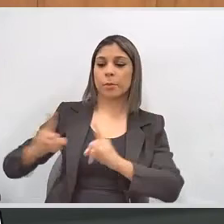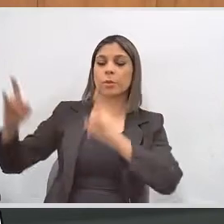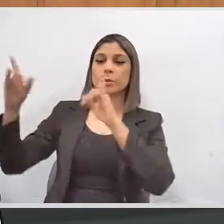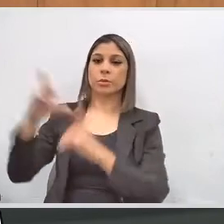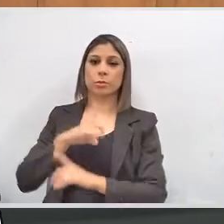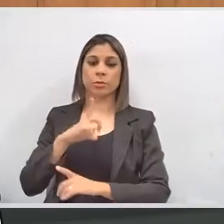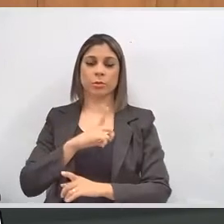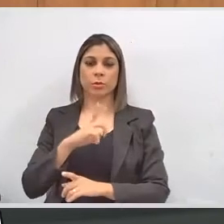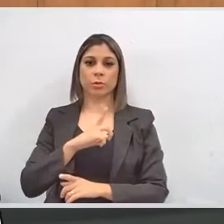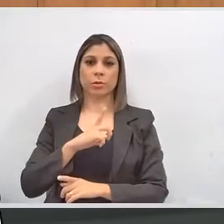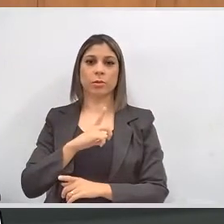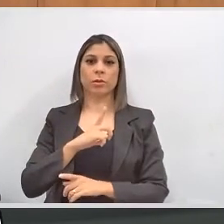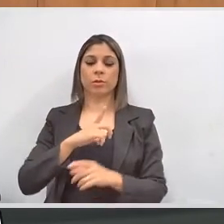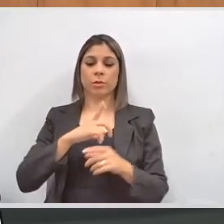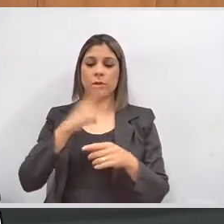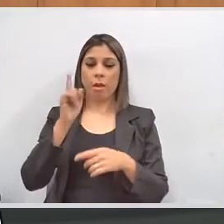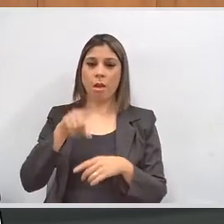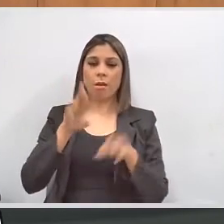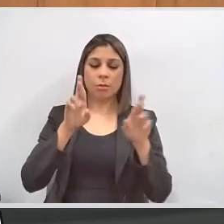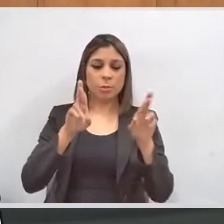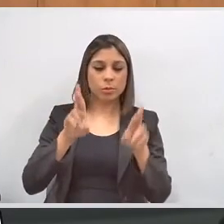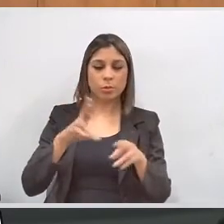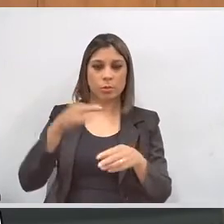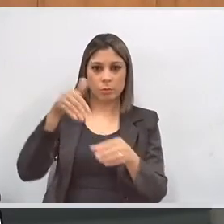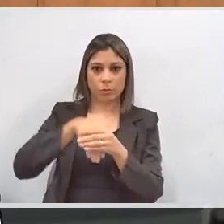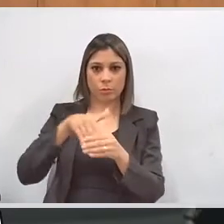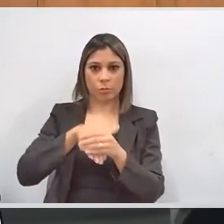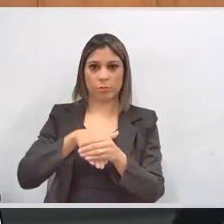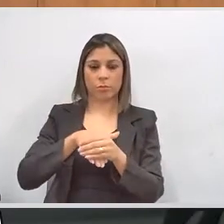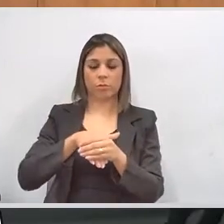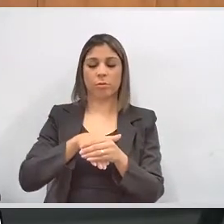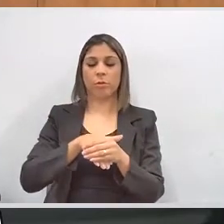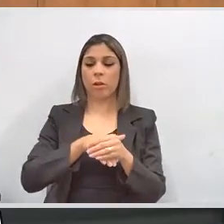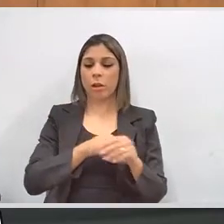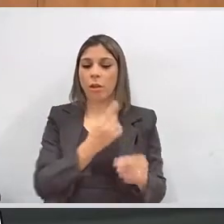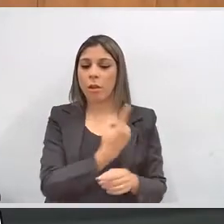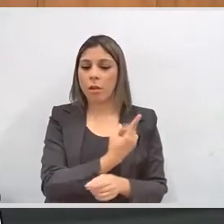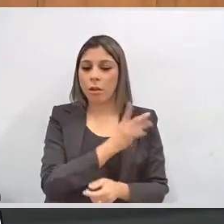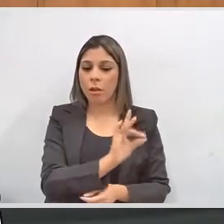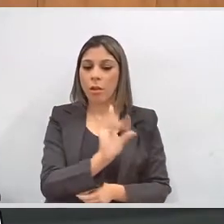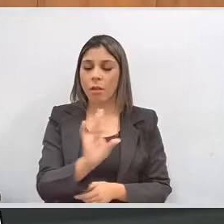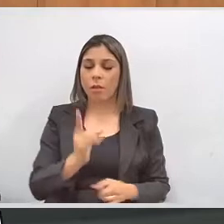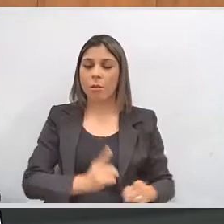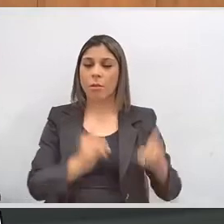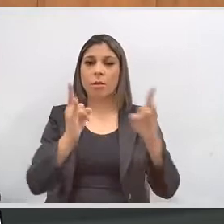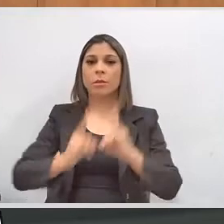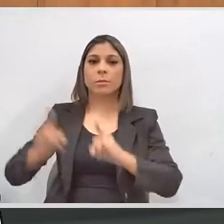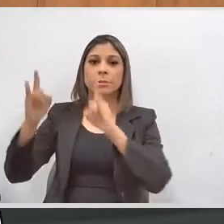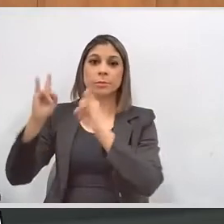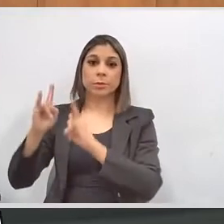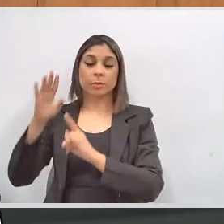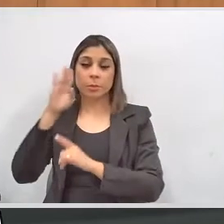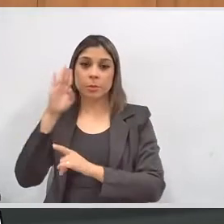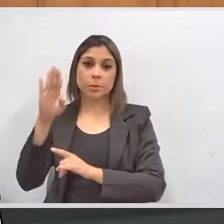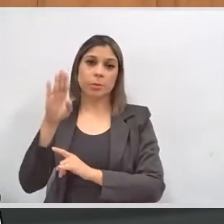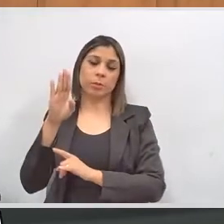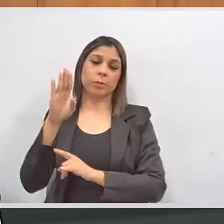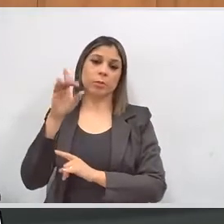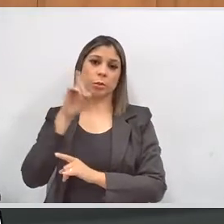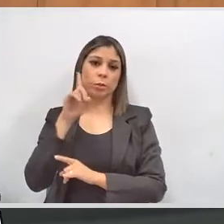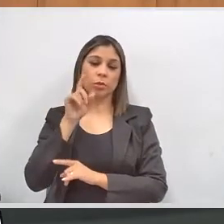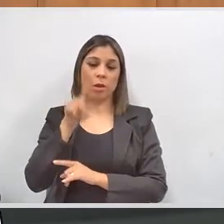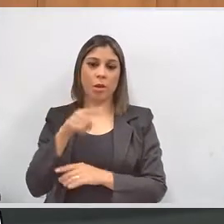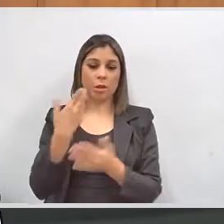votação, por se tratar de prédios que são para o uso do dia a dia, sobretudo para escolas,